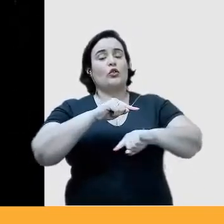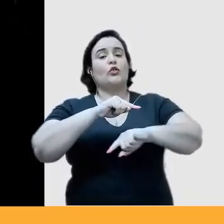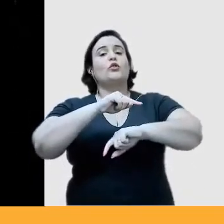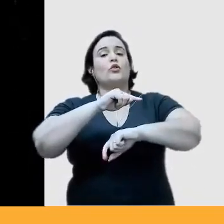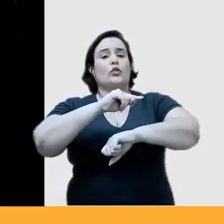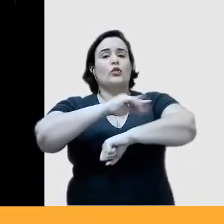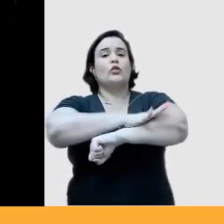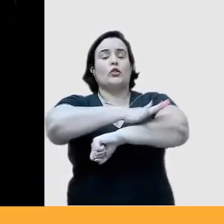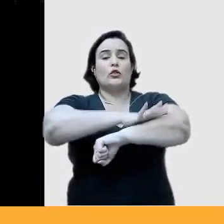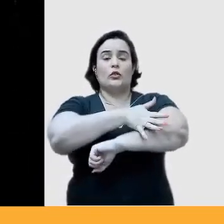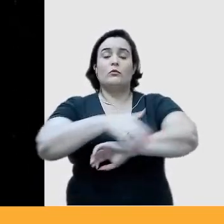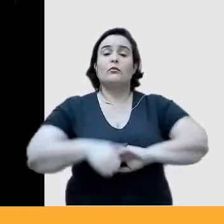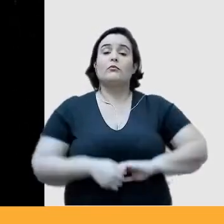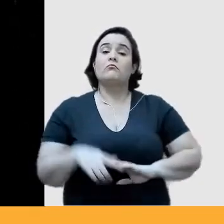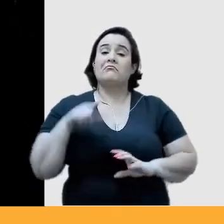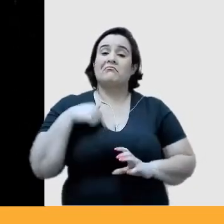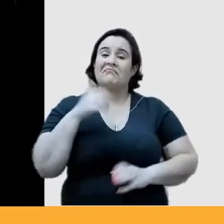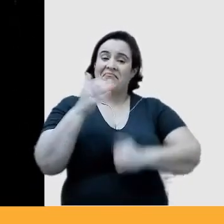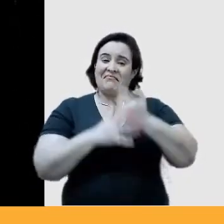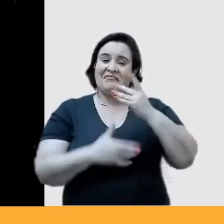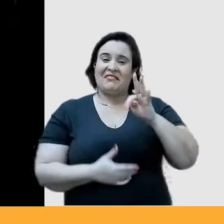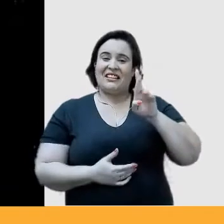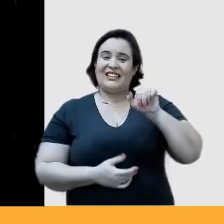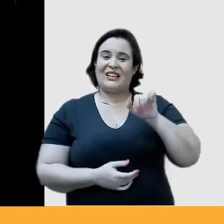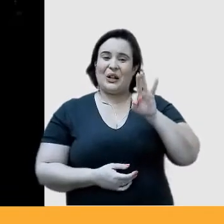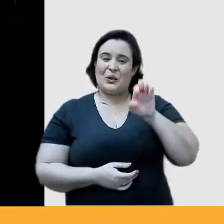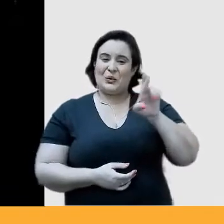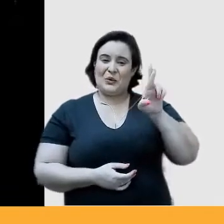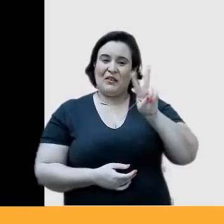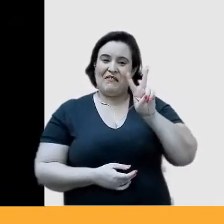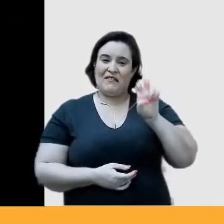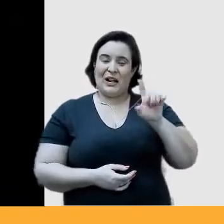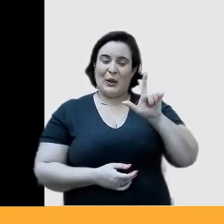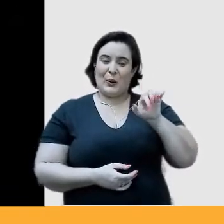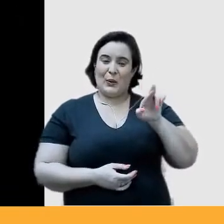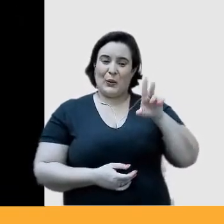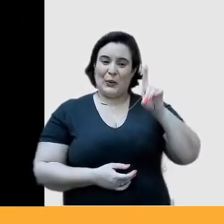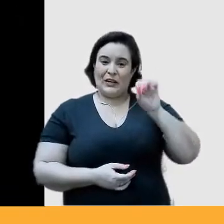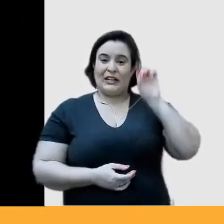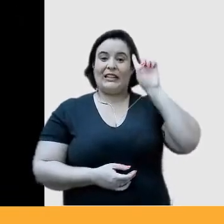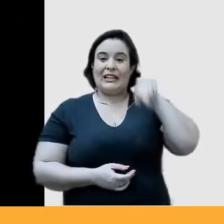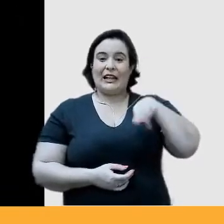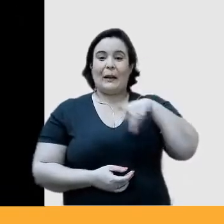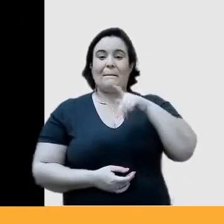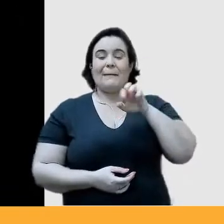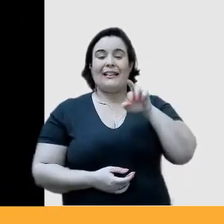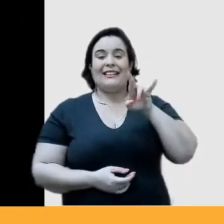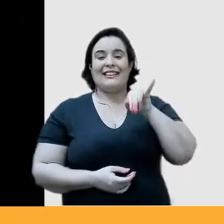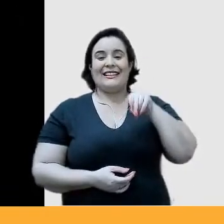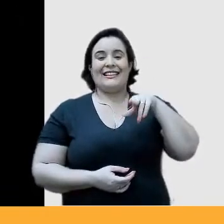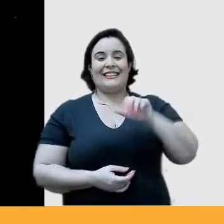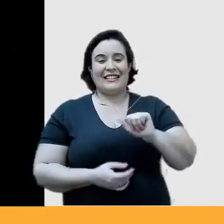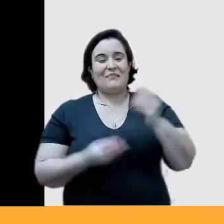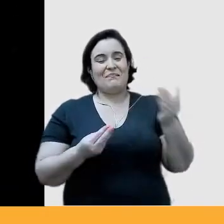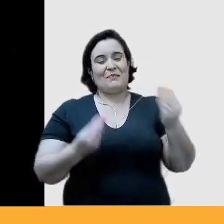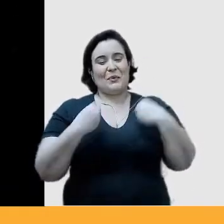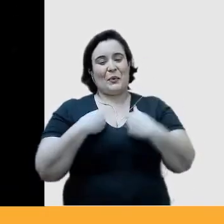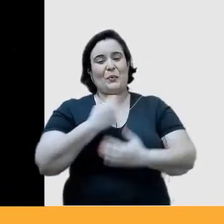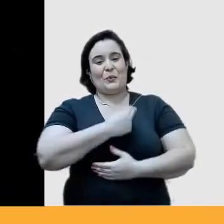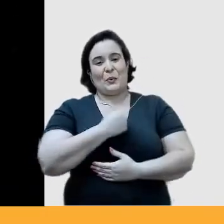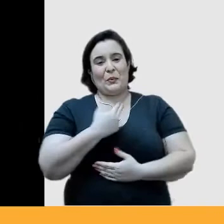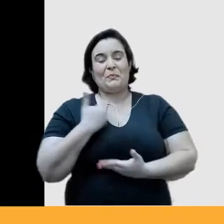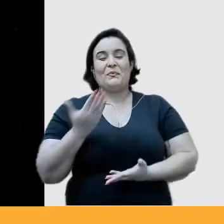criei essa Estator de Viludo foi a Pedrina de Jesus que me deu esse nome e eu passei a usar esse nome para